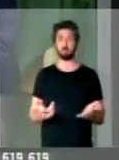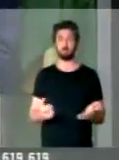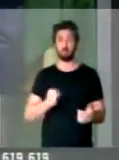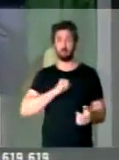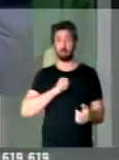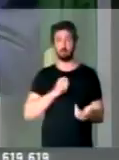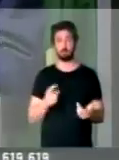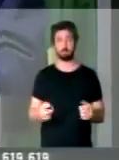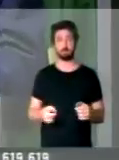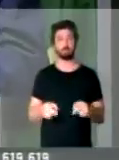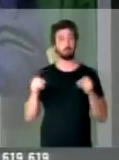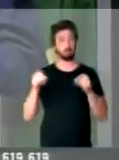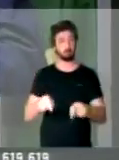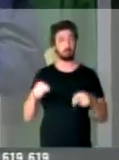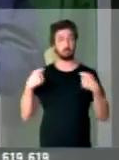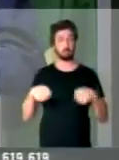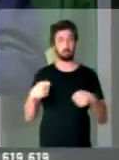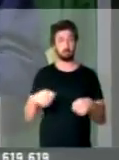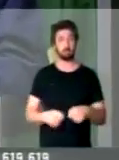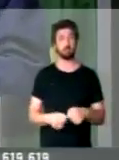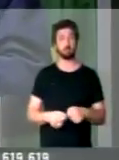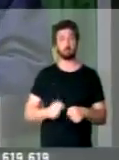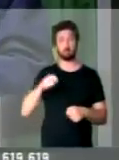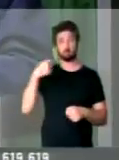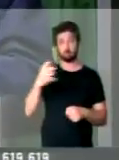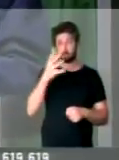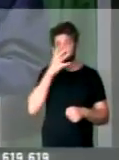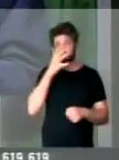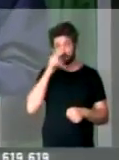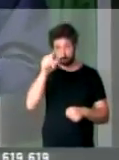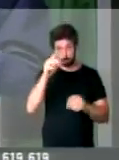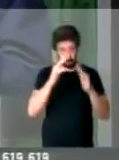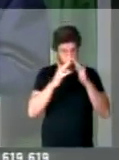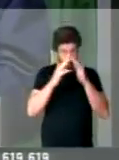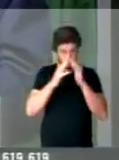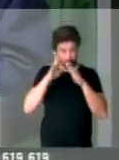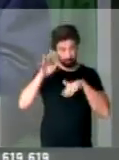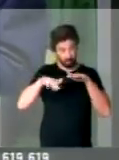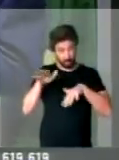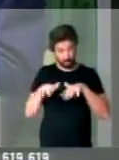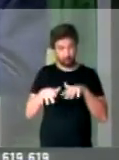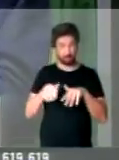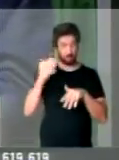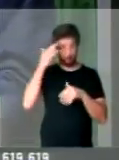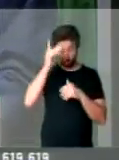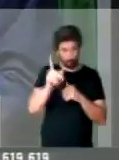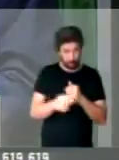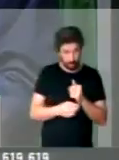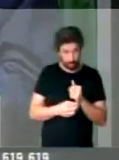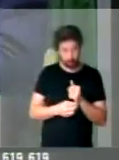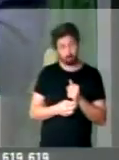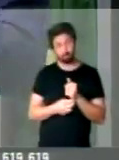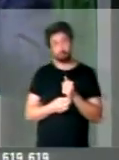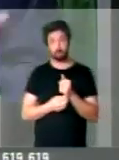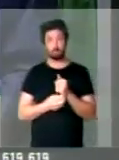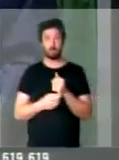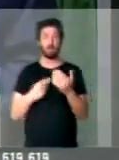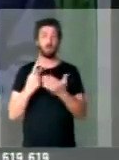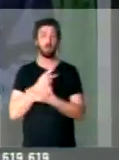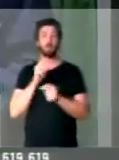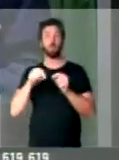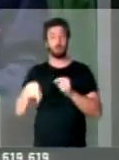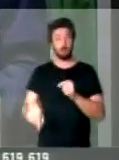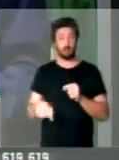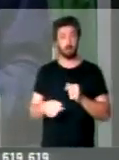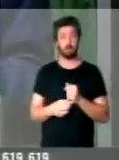Isso é que precisa que os que estão em casa ouvindo e muitas vezes não entendem o que se passa